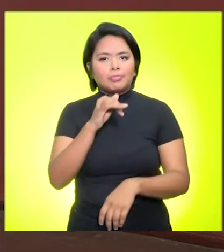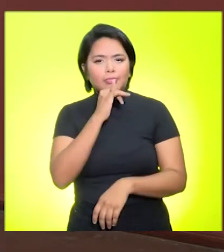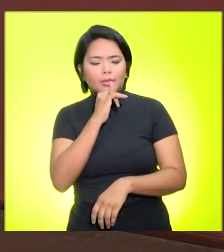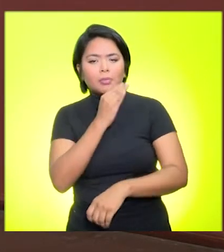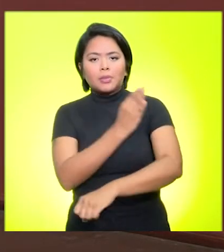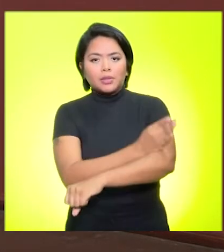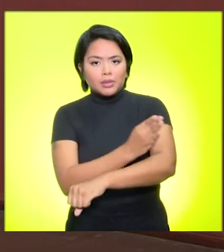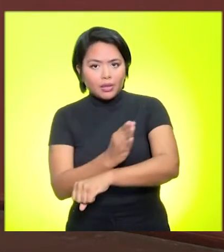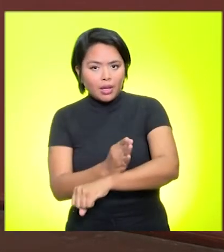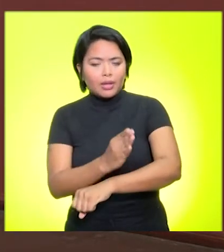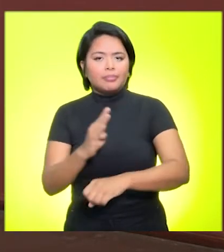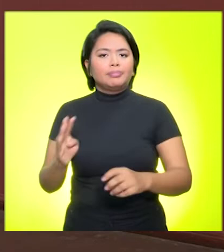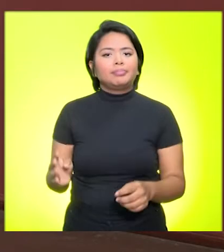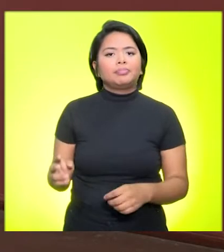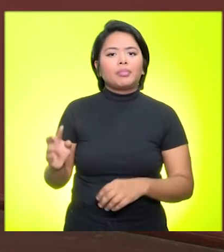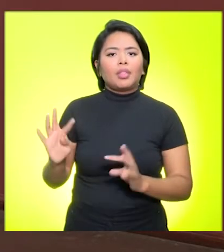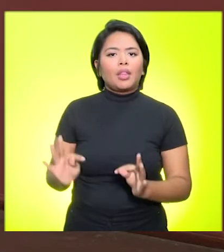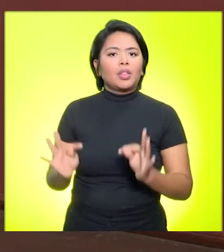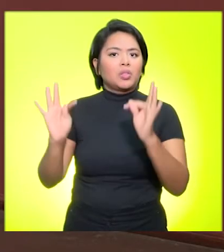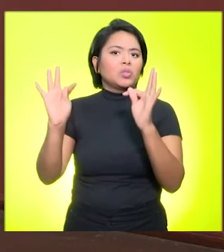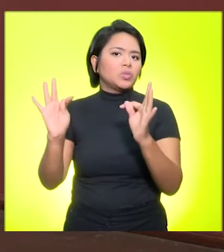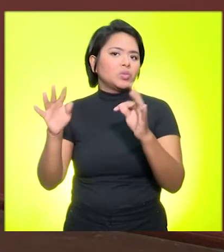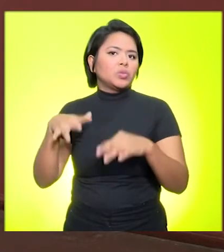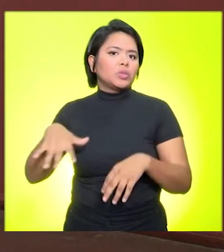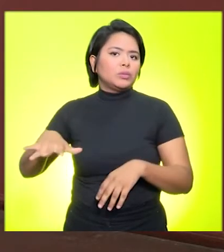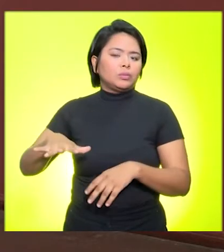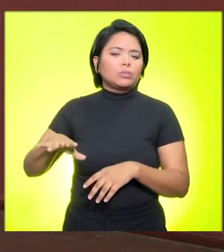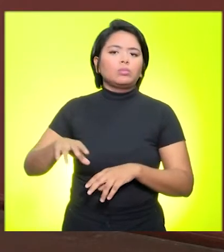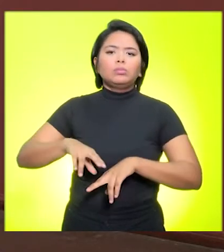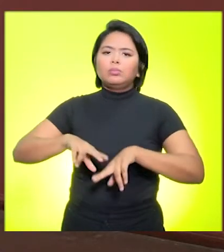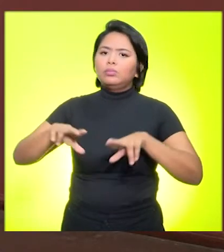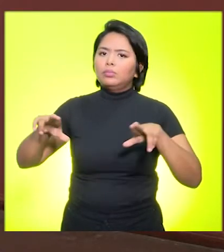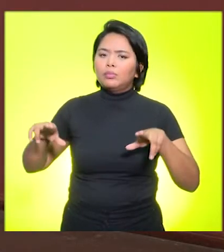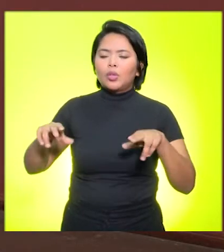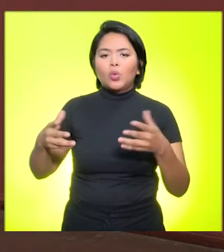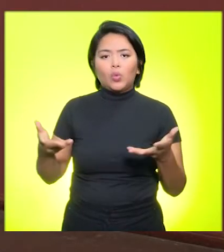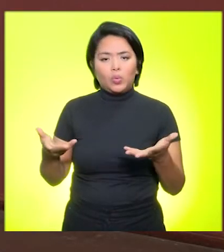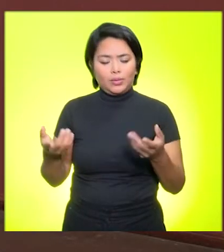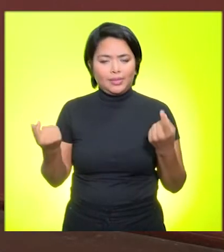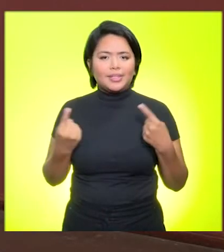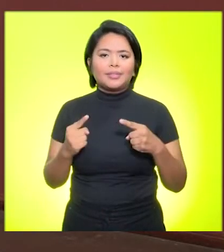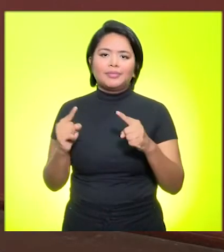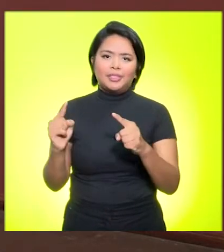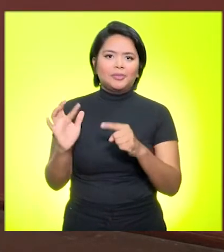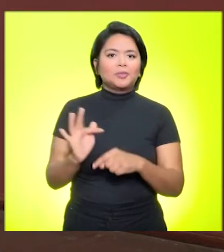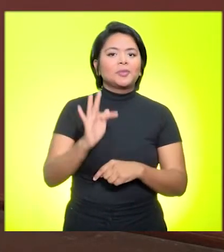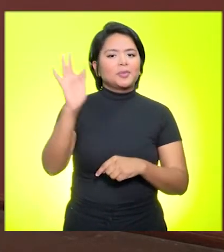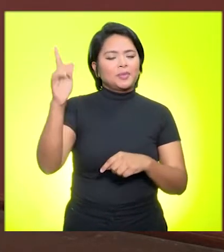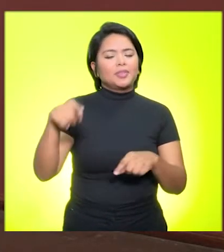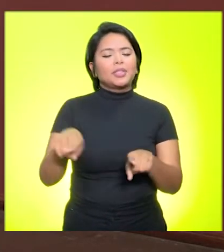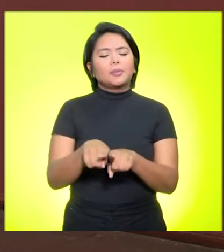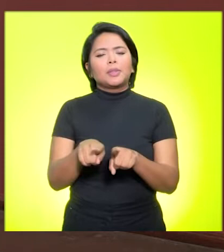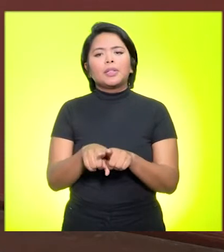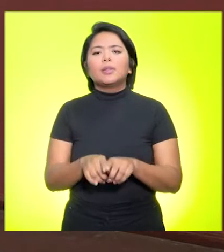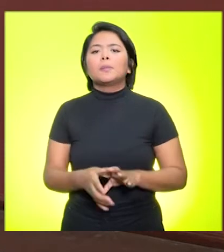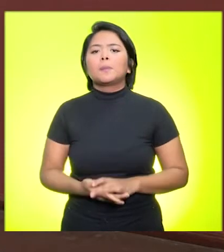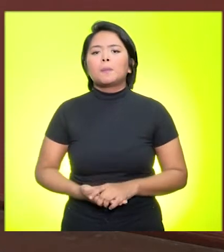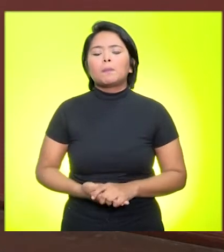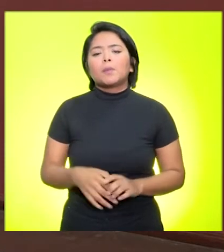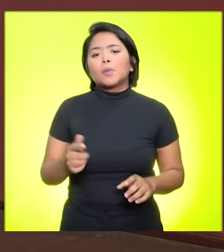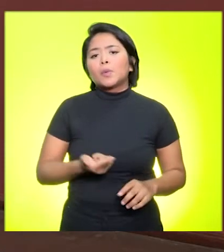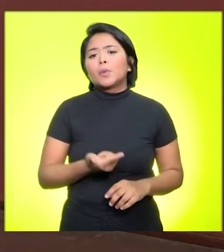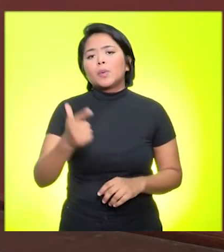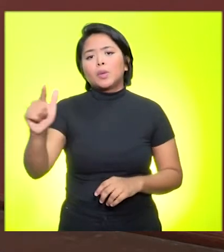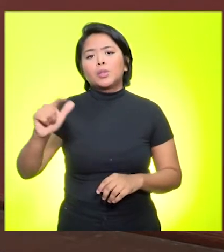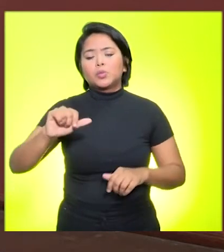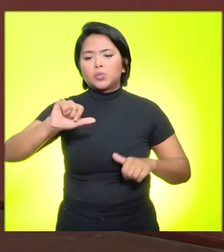esse é um desafio para os nossos dias atuais e futuros. além de uma mudança